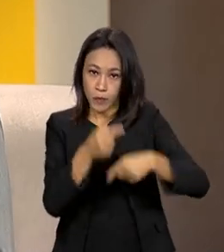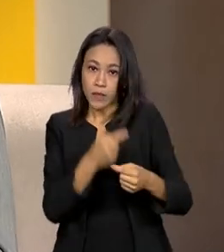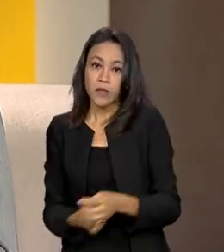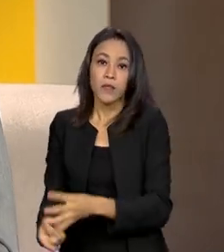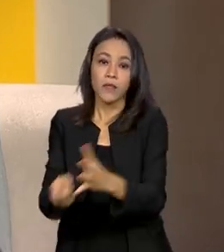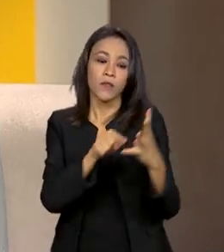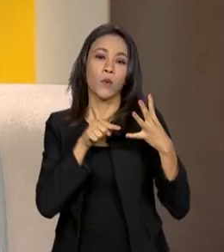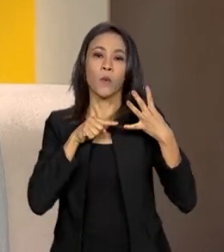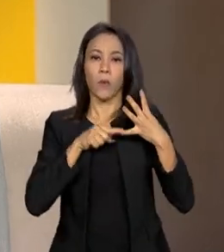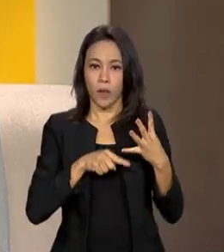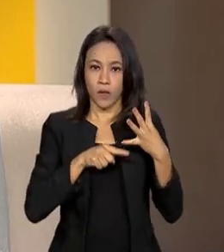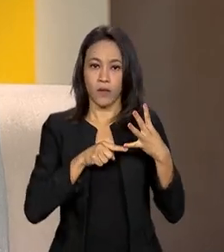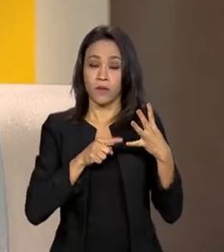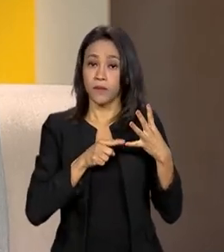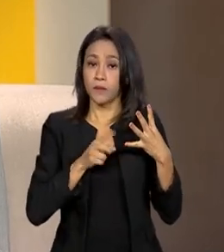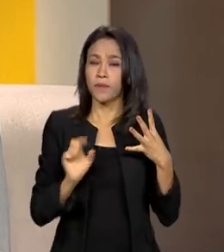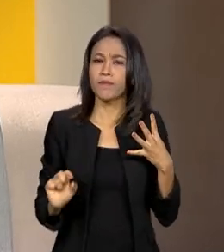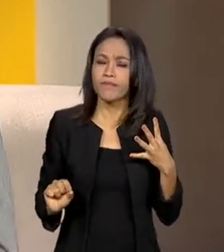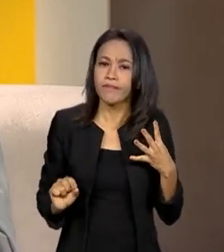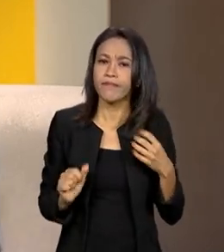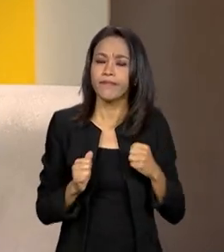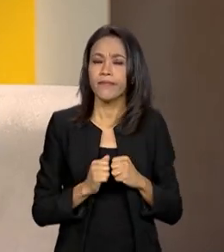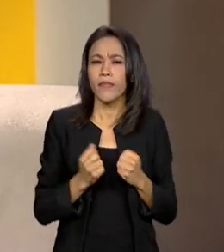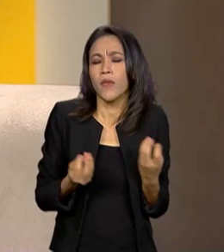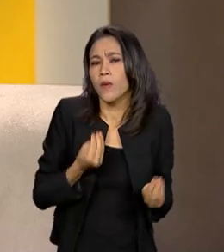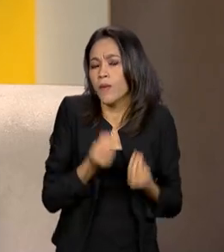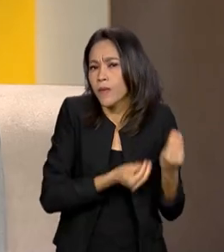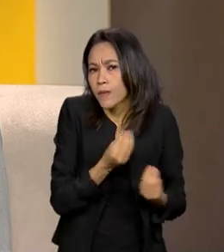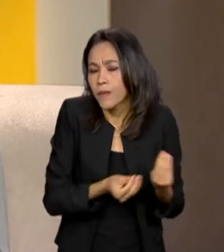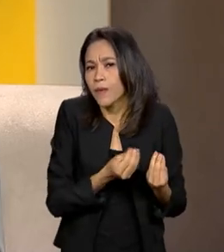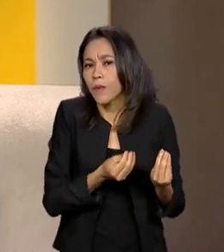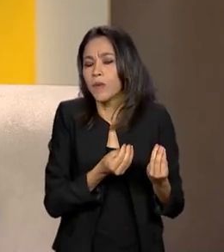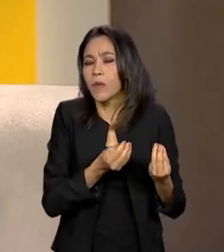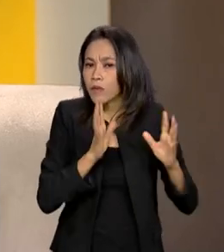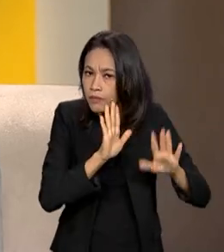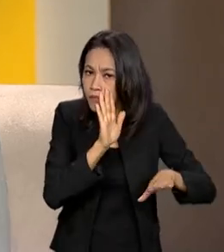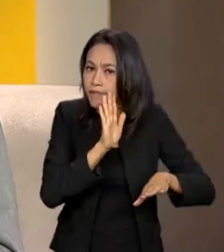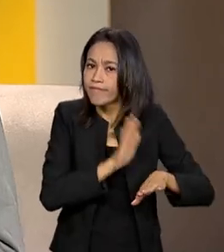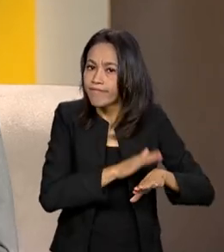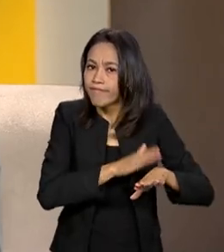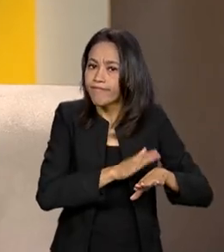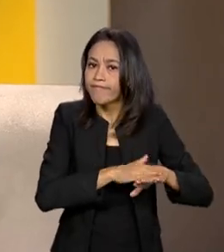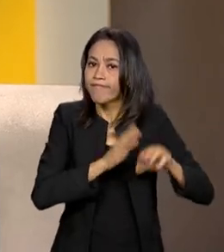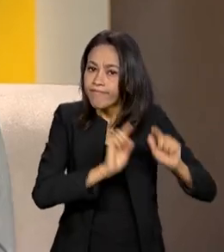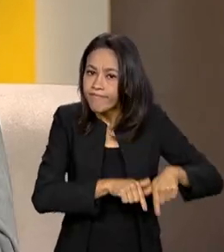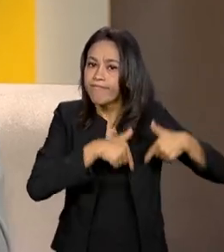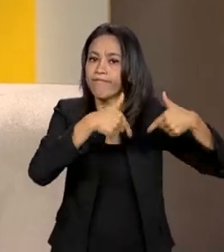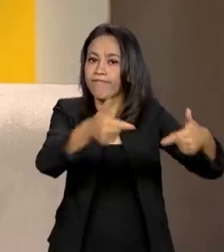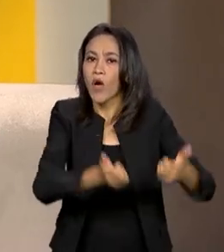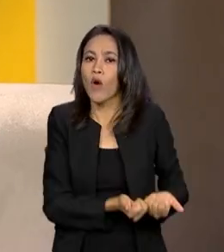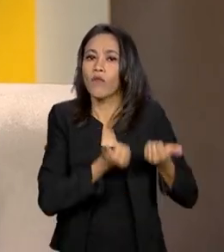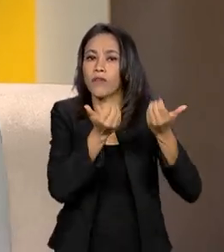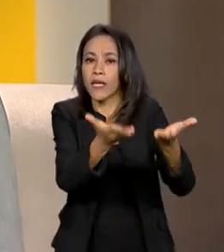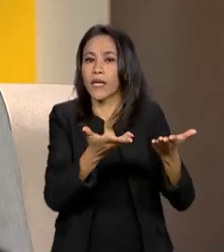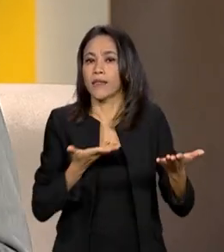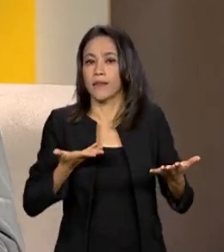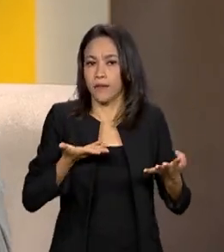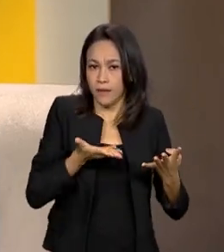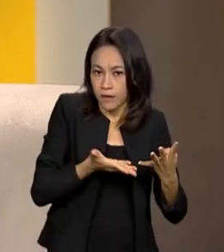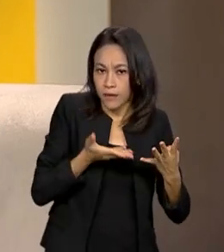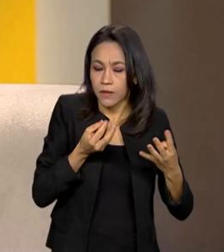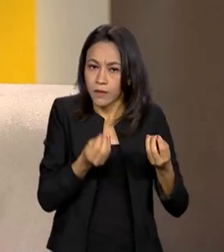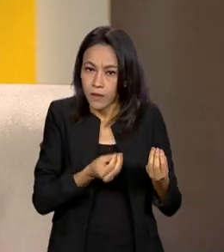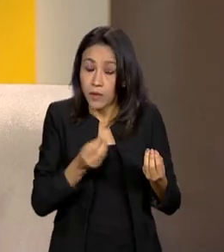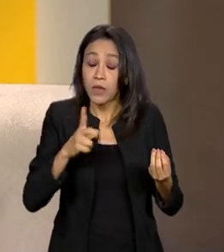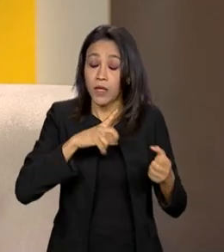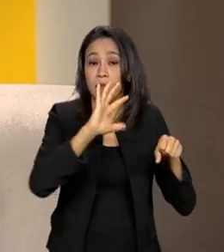respeito a como a gente habilita essa questão. Então, como é que se dá a governança, a estratégia, a visão também implementada. Temos